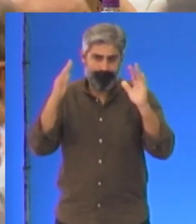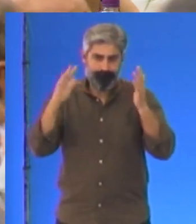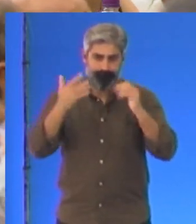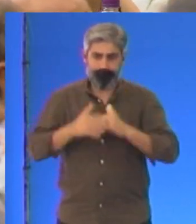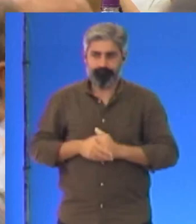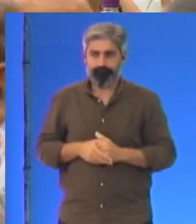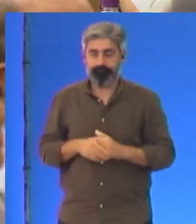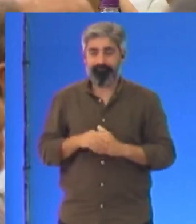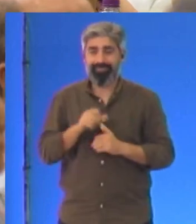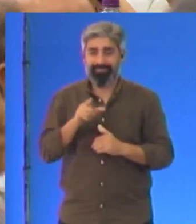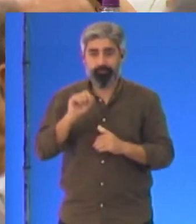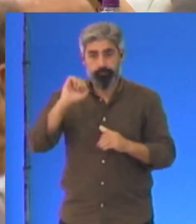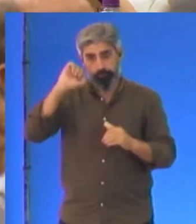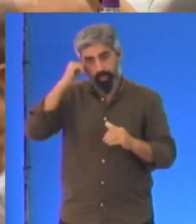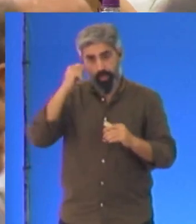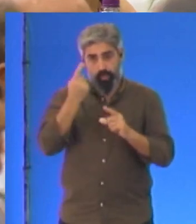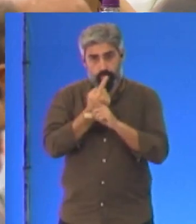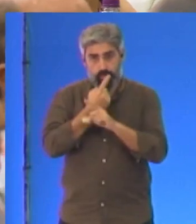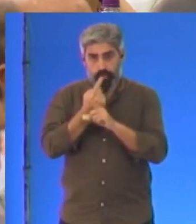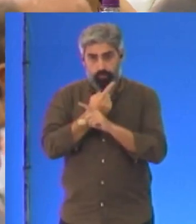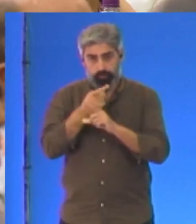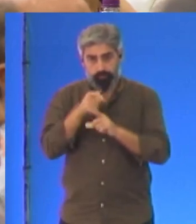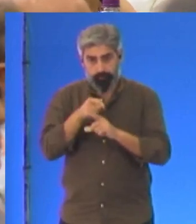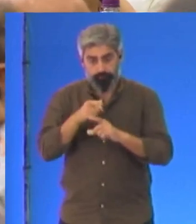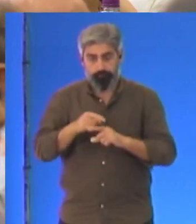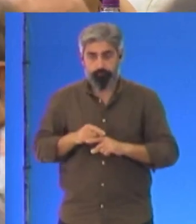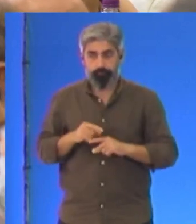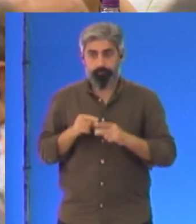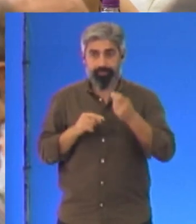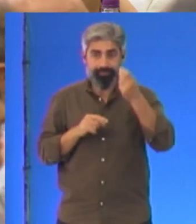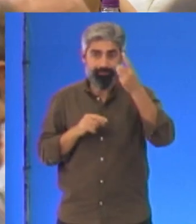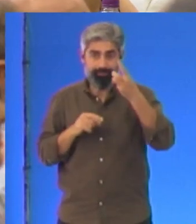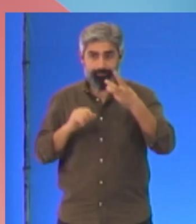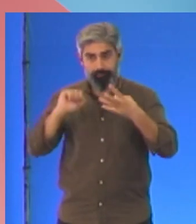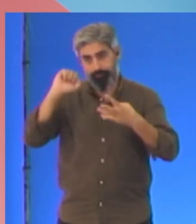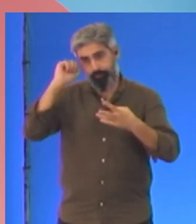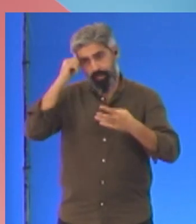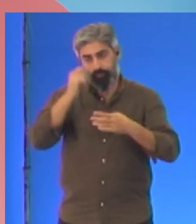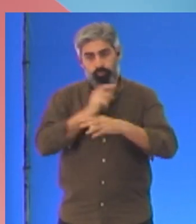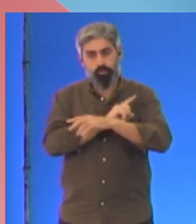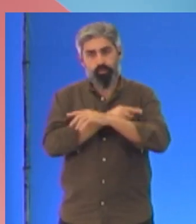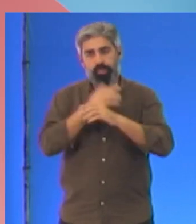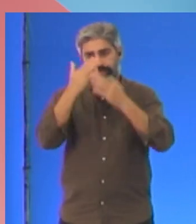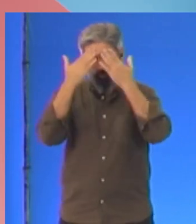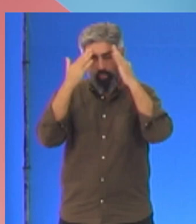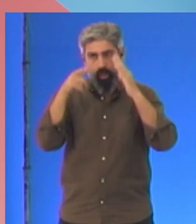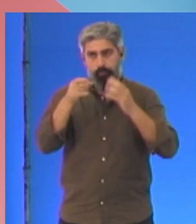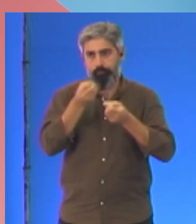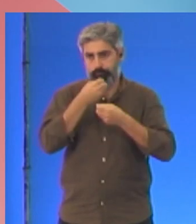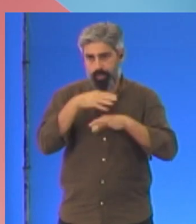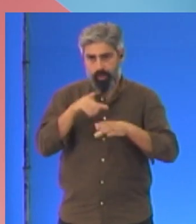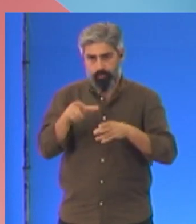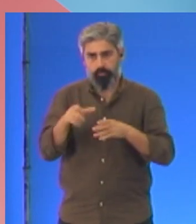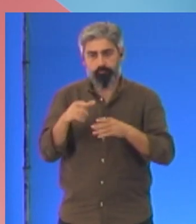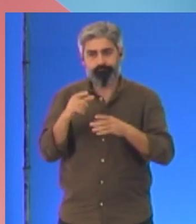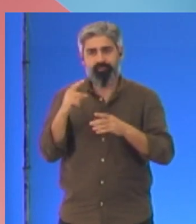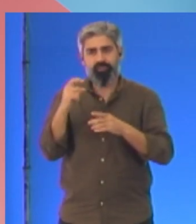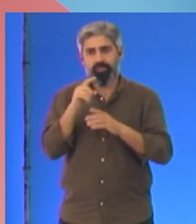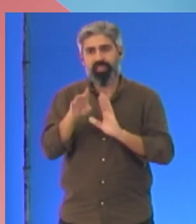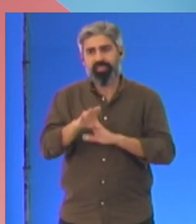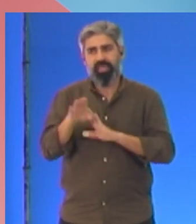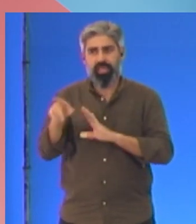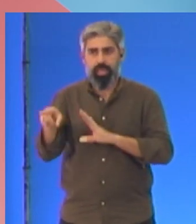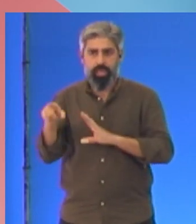É deste ataque à soberania democrática que se vai alimentando o vírus da